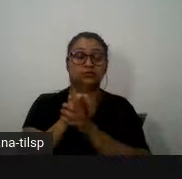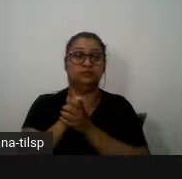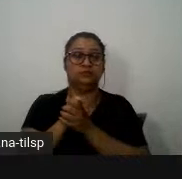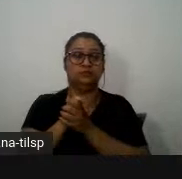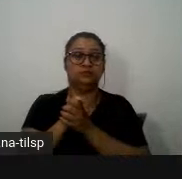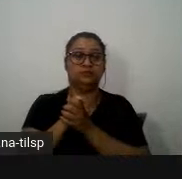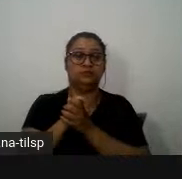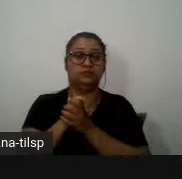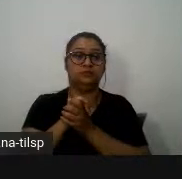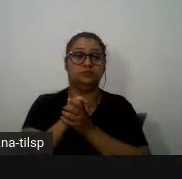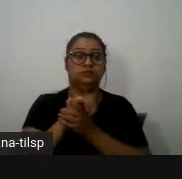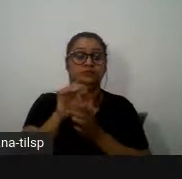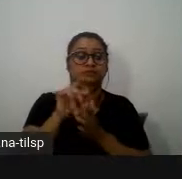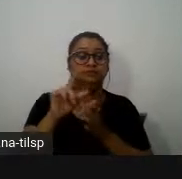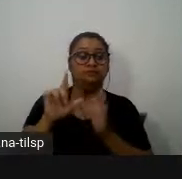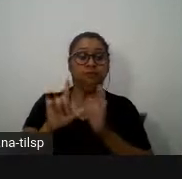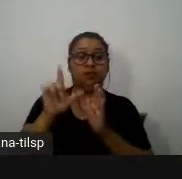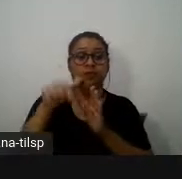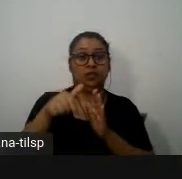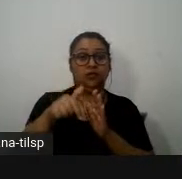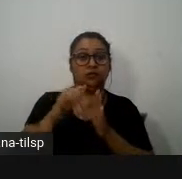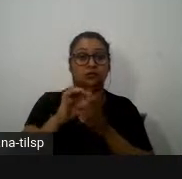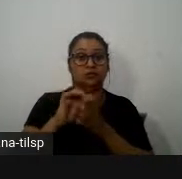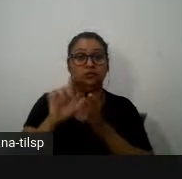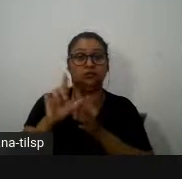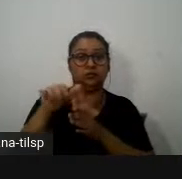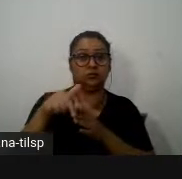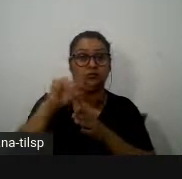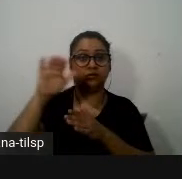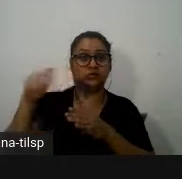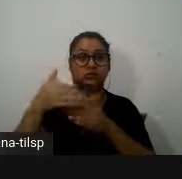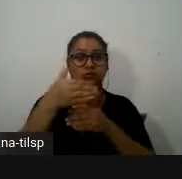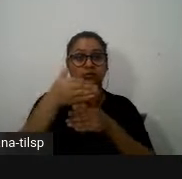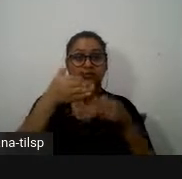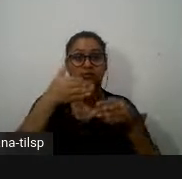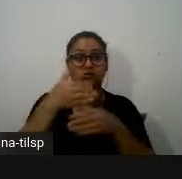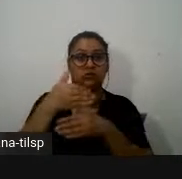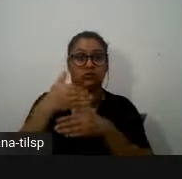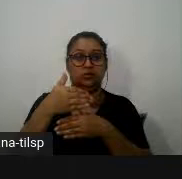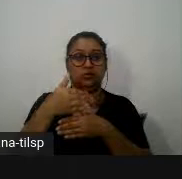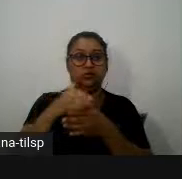antes de passar aqui para um outro momento da minha apresentação